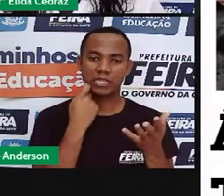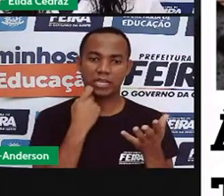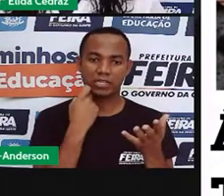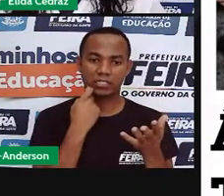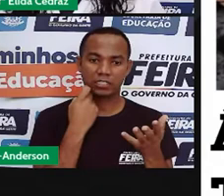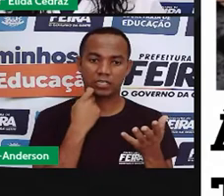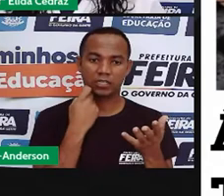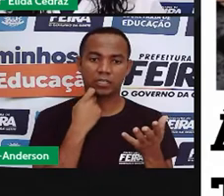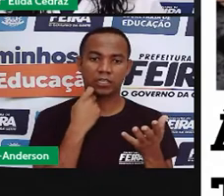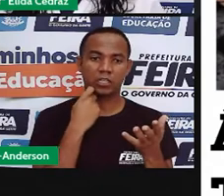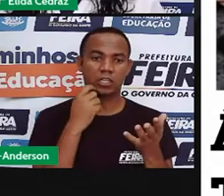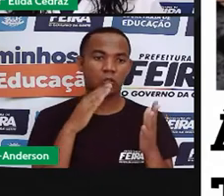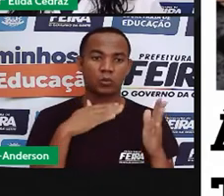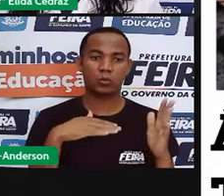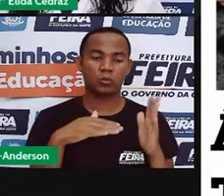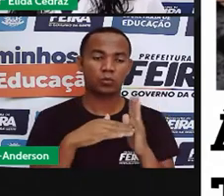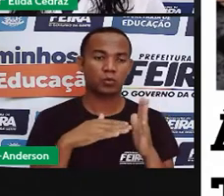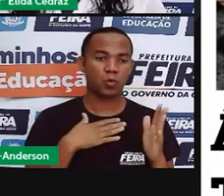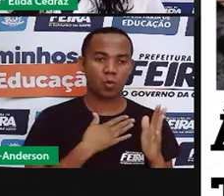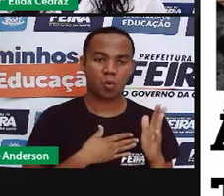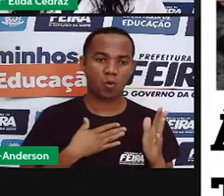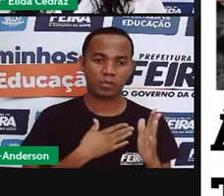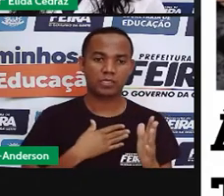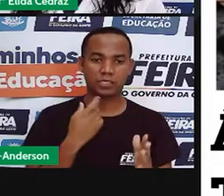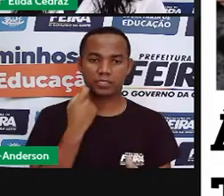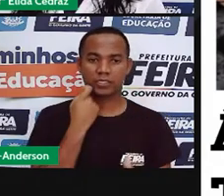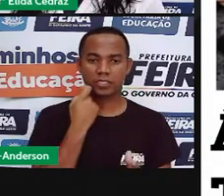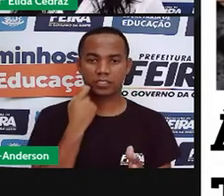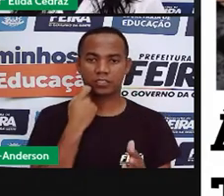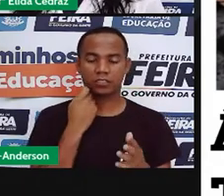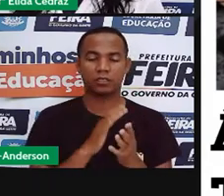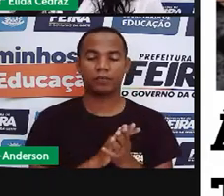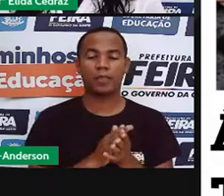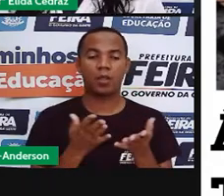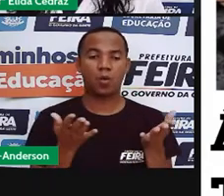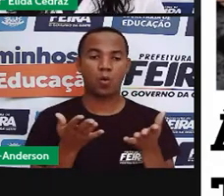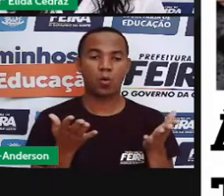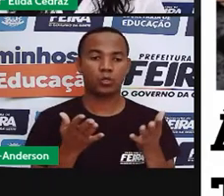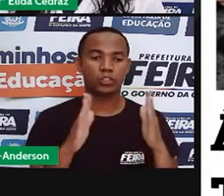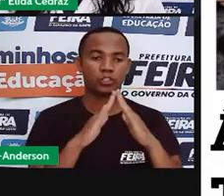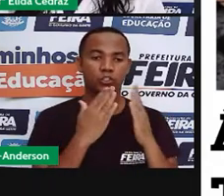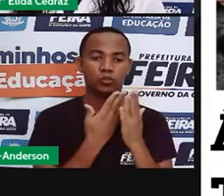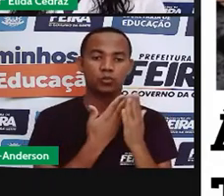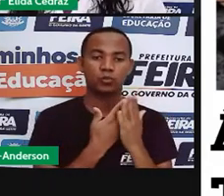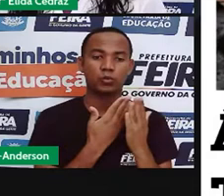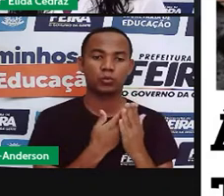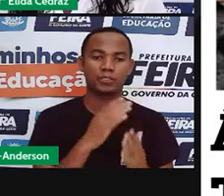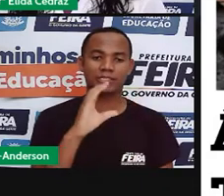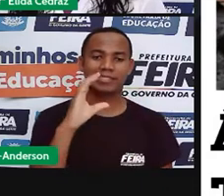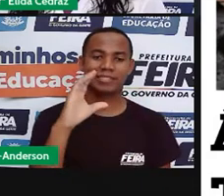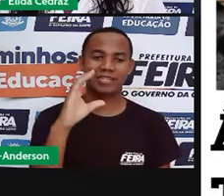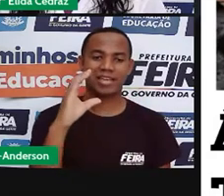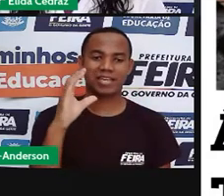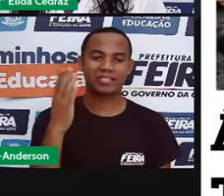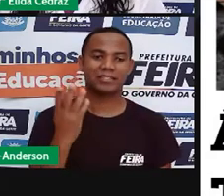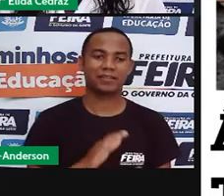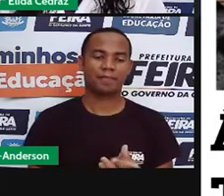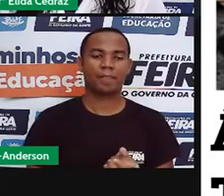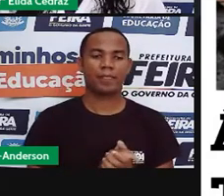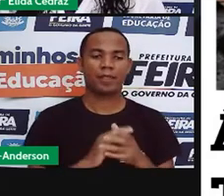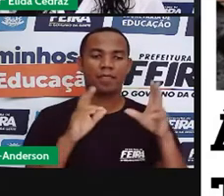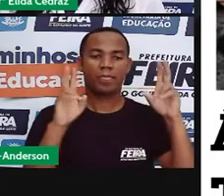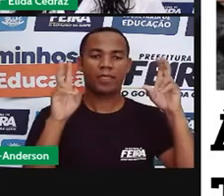mundo gosta de uma sexta-feira, né, gente? A nossa área de hoje é Ciências Humanas e o nosso tema